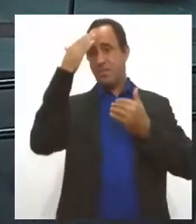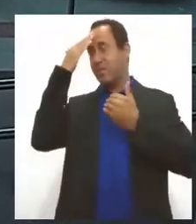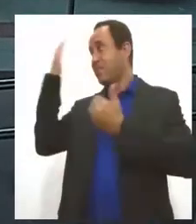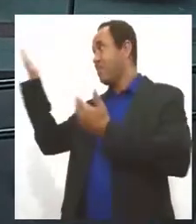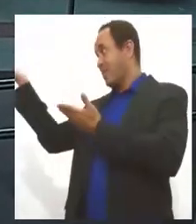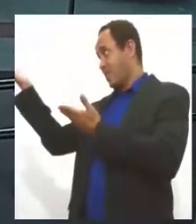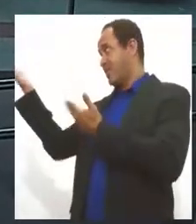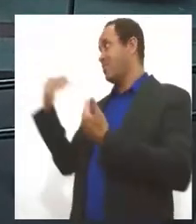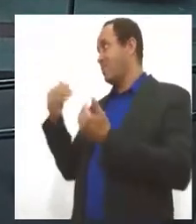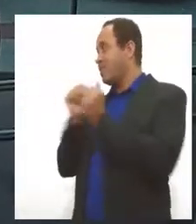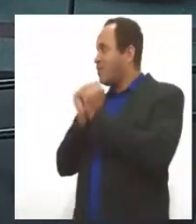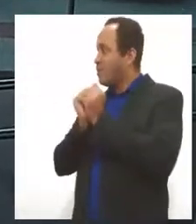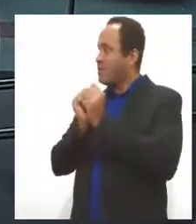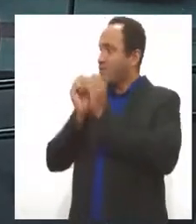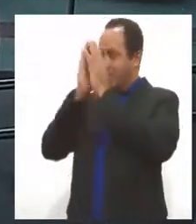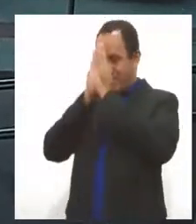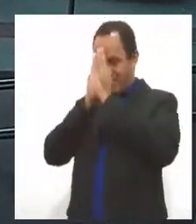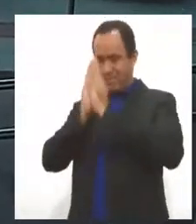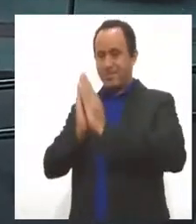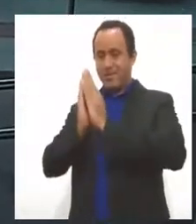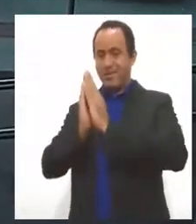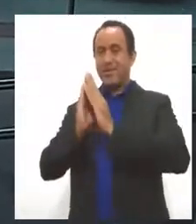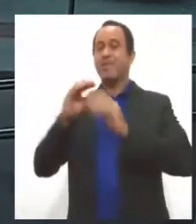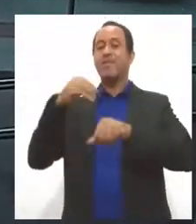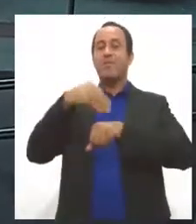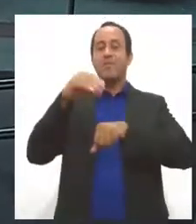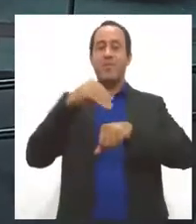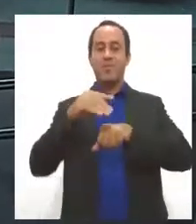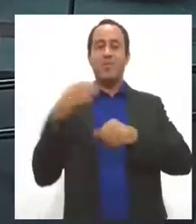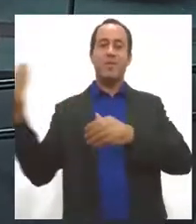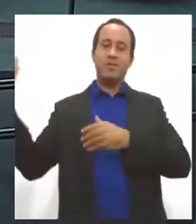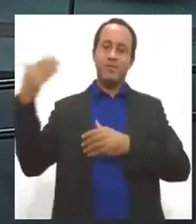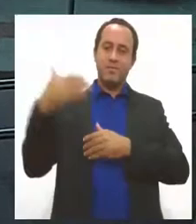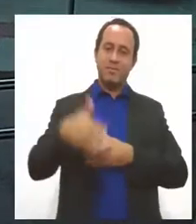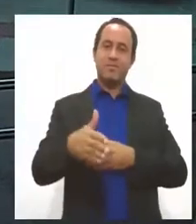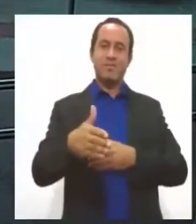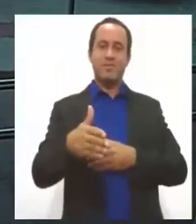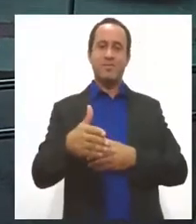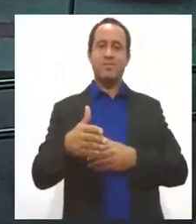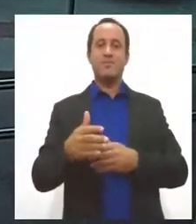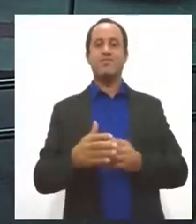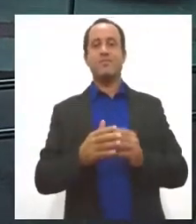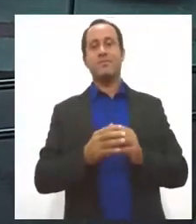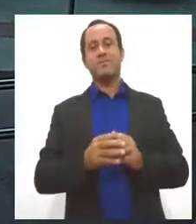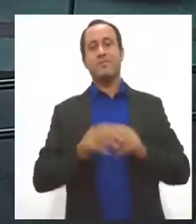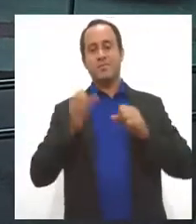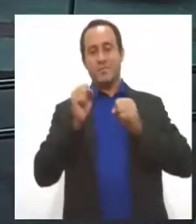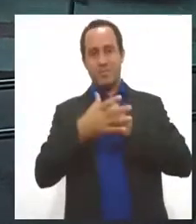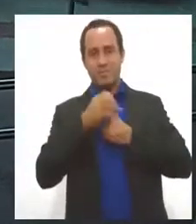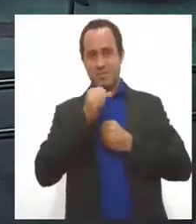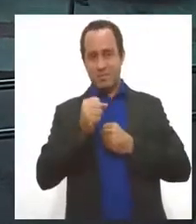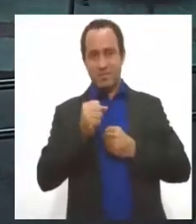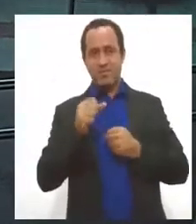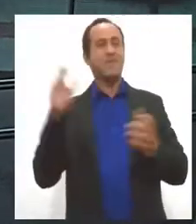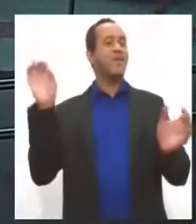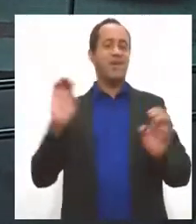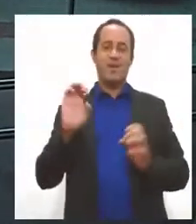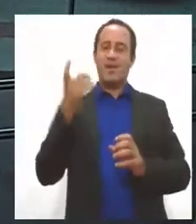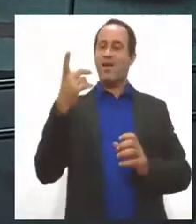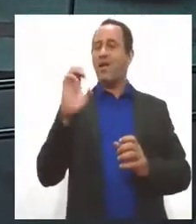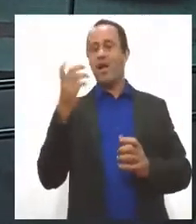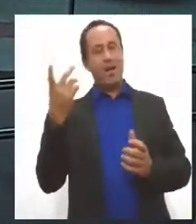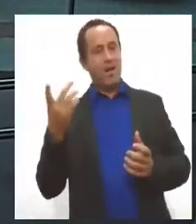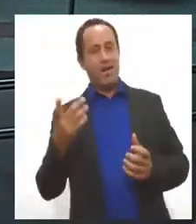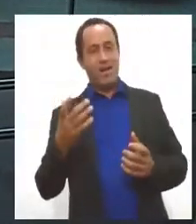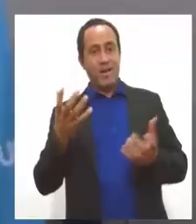participação com a gente, Helena. E quando tiver mais informação, pode trazer aqui para o Jornal da Lese, tá bom? Não, com certeza. Isso é uma maior satisfação.